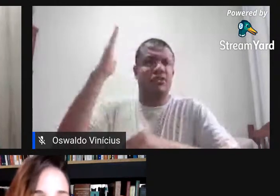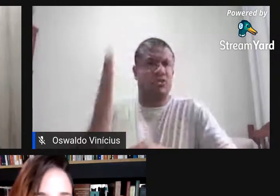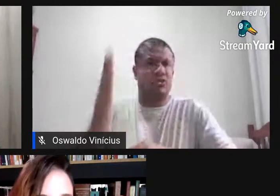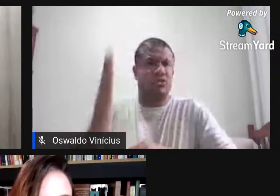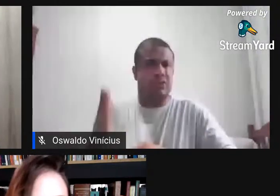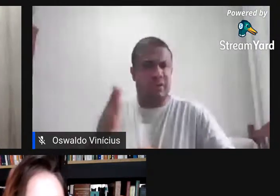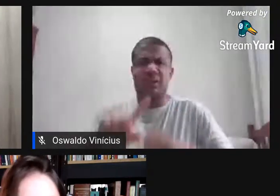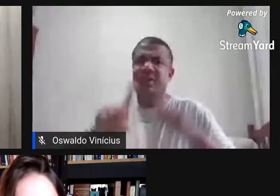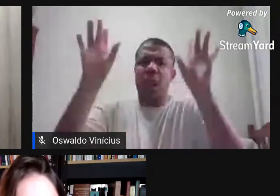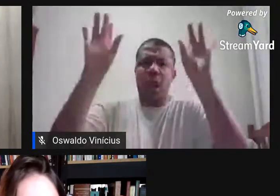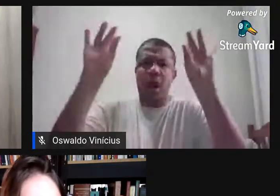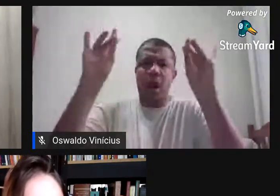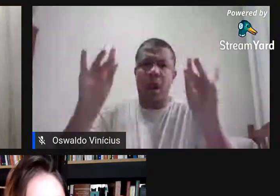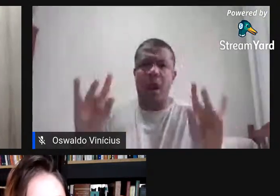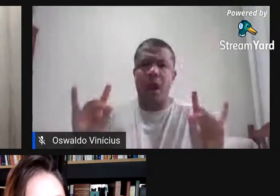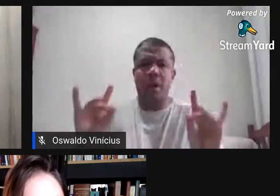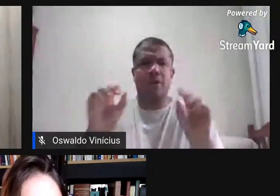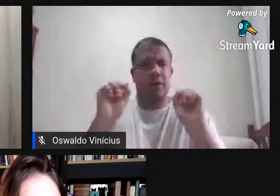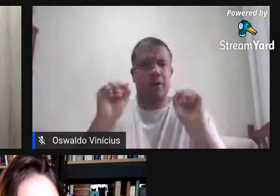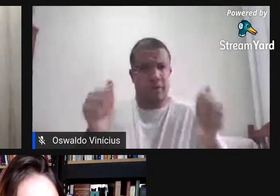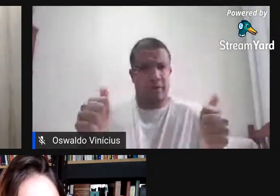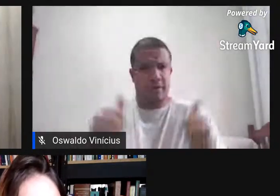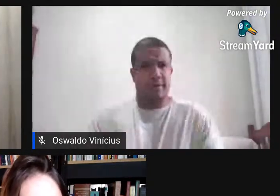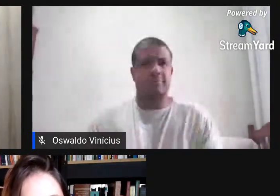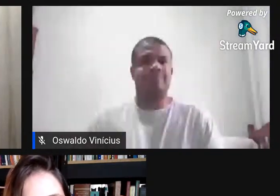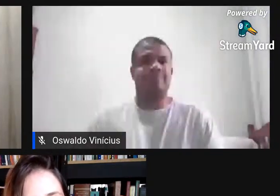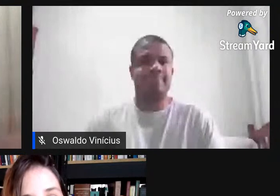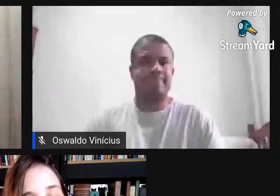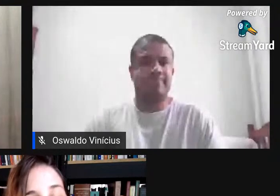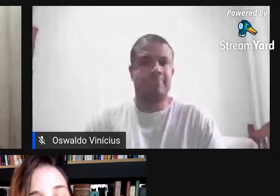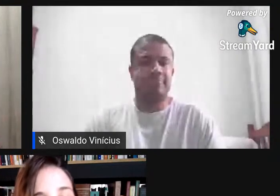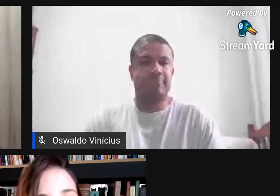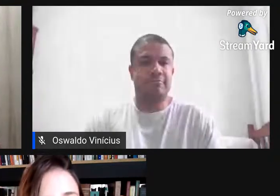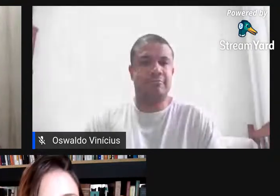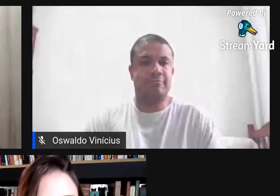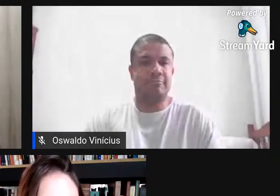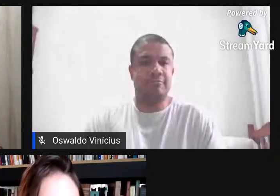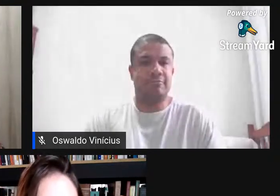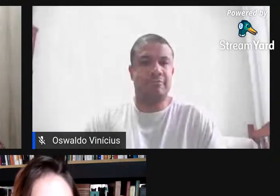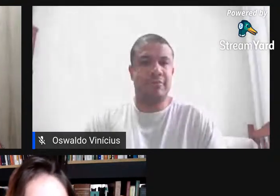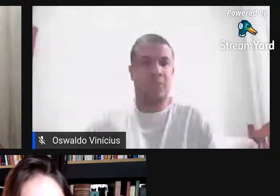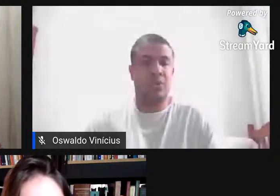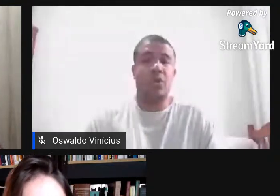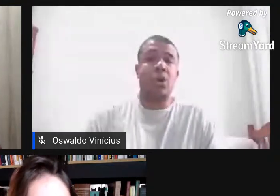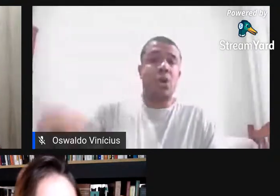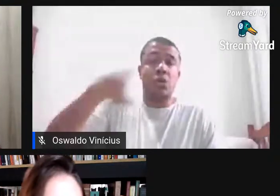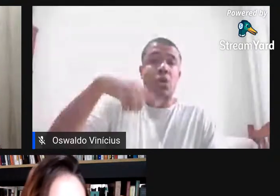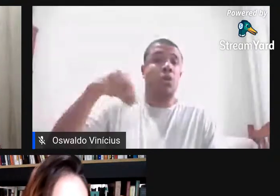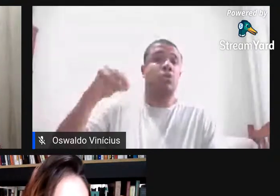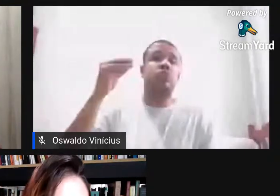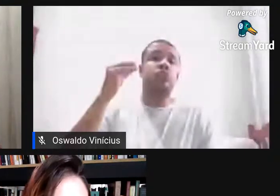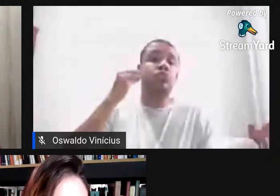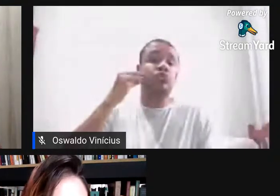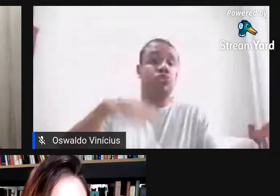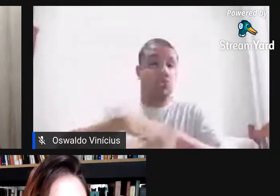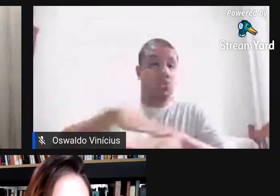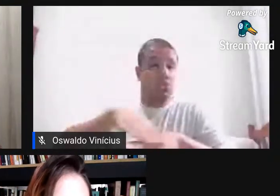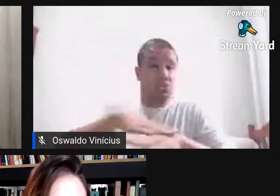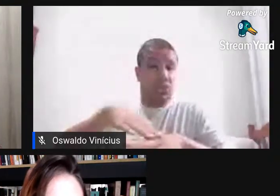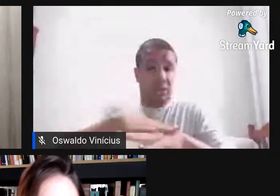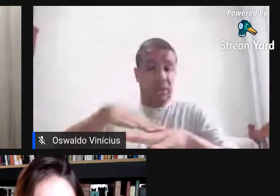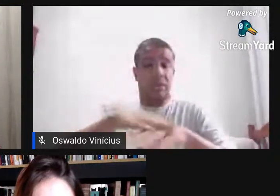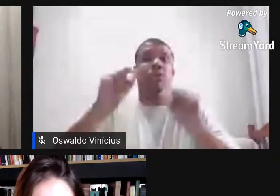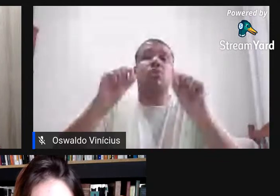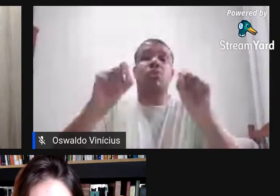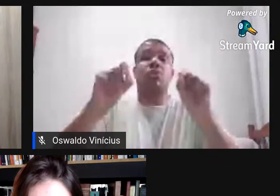sobre o meu percurso. Ah, então, Joia. Então, eu acho assim, acho que a gente podia começar falando das nossas orientadoras, né? Que